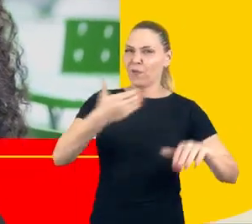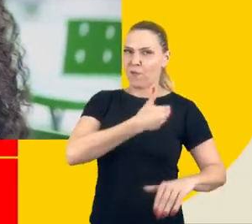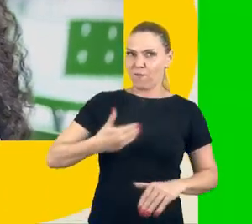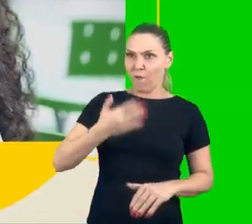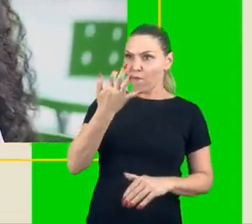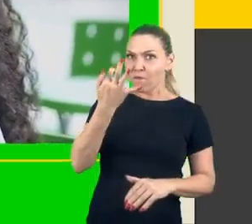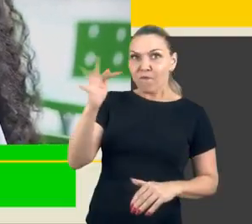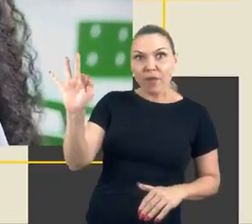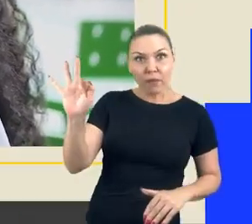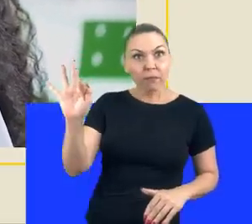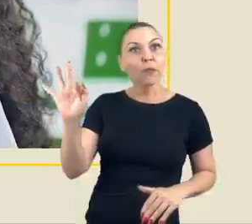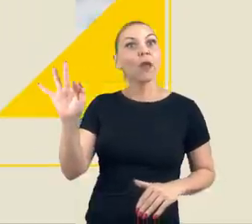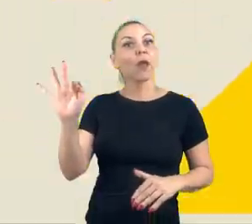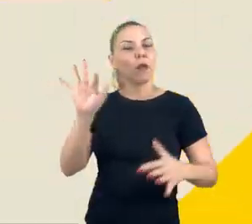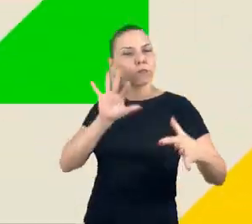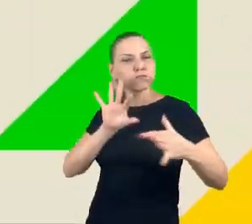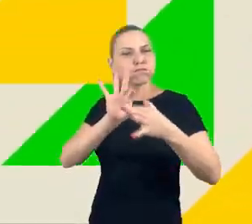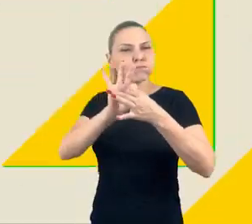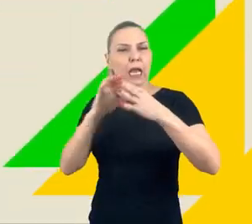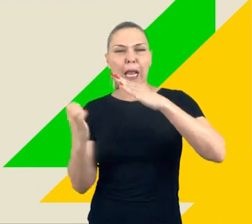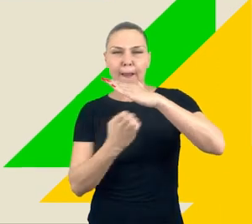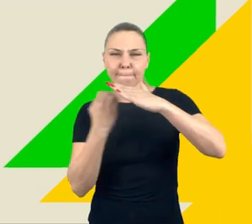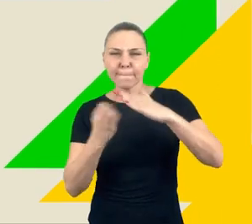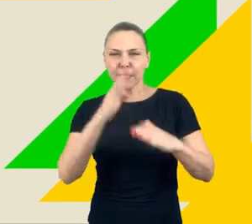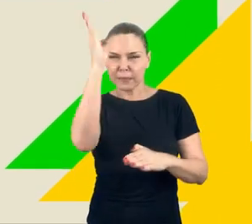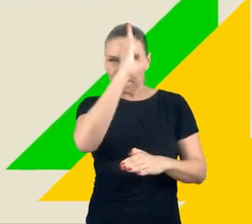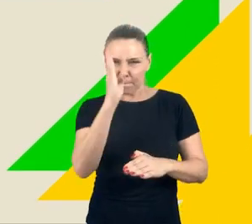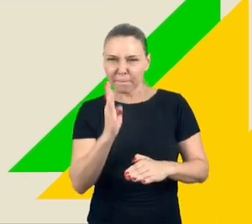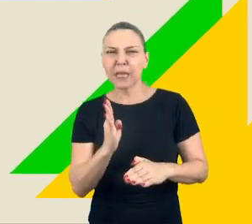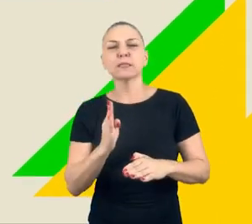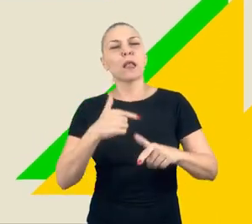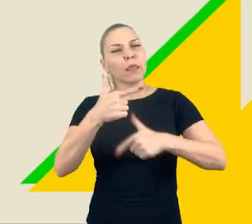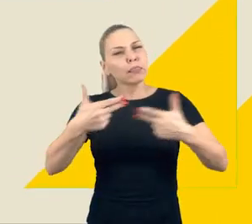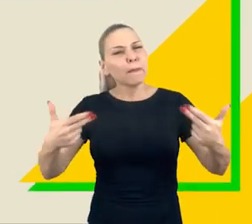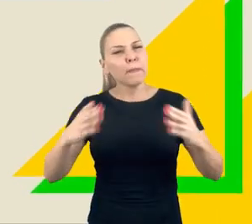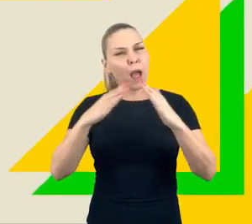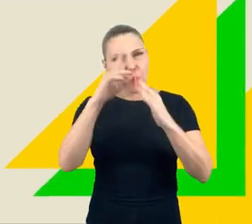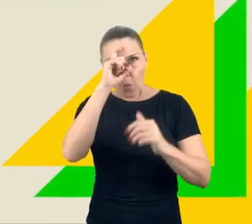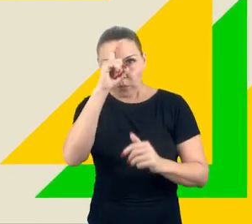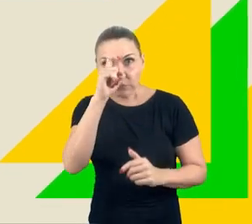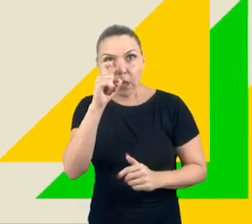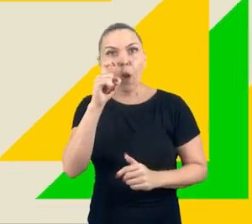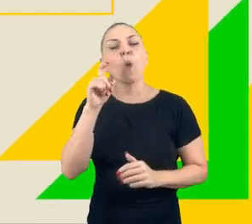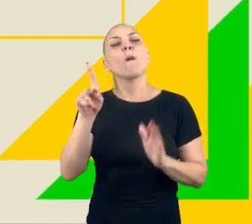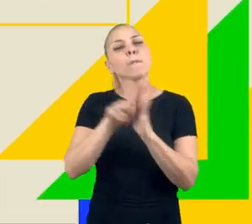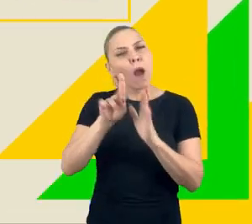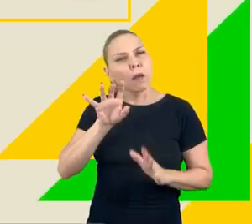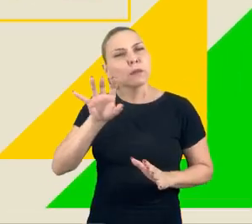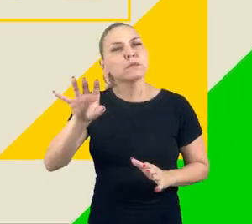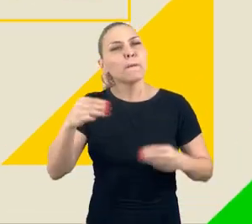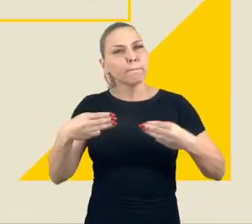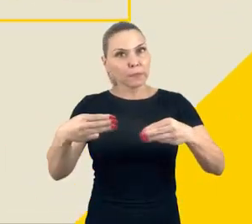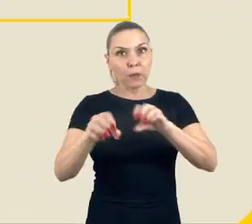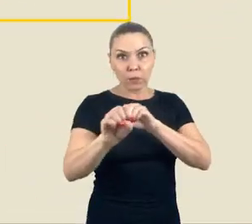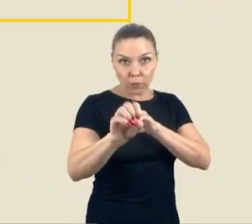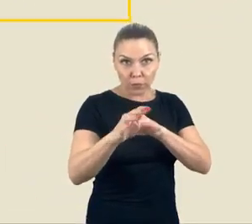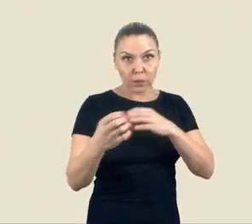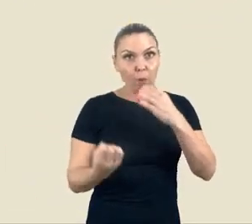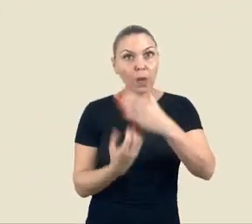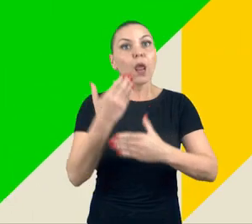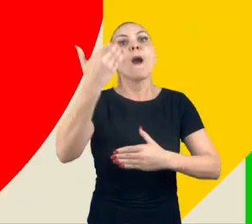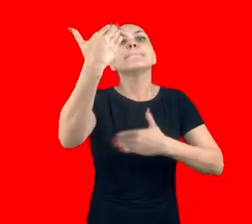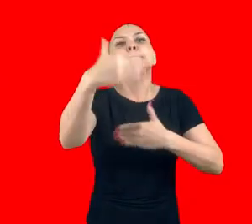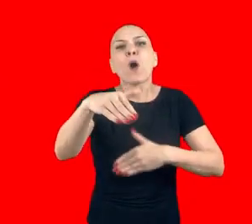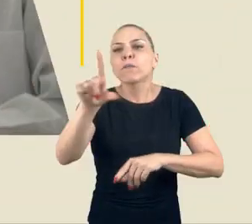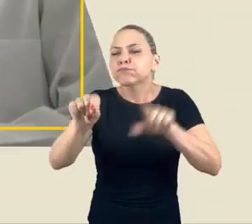iniciativa do governo federal por meio da Empresa Brasileira de Serviços Hospitalares, estatal do Ministério da Educação. O